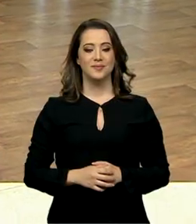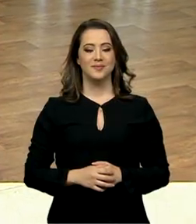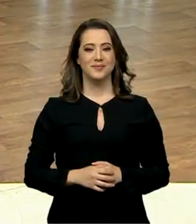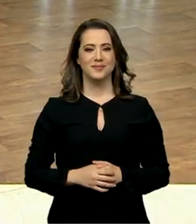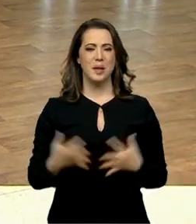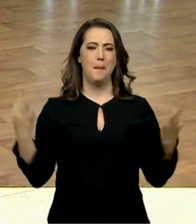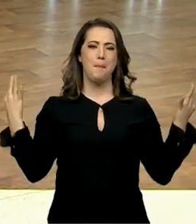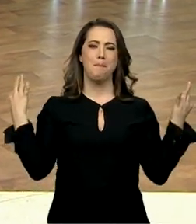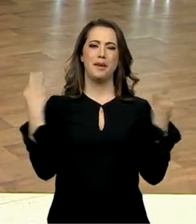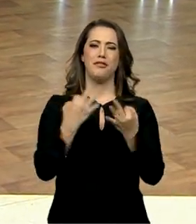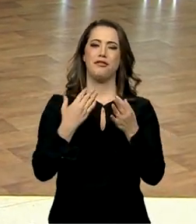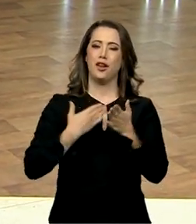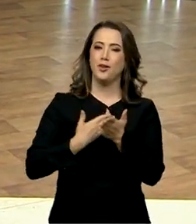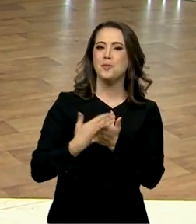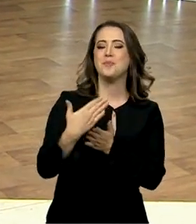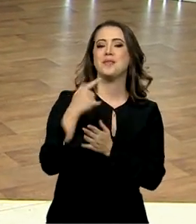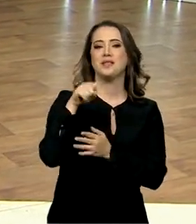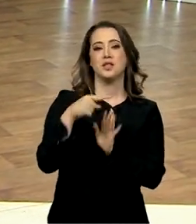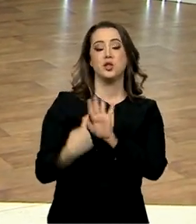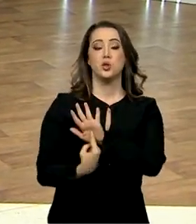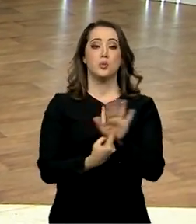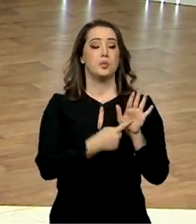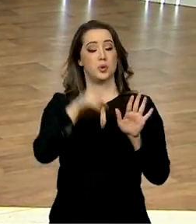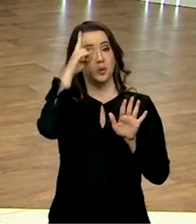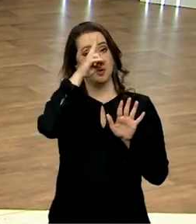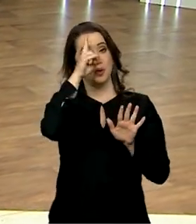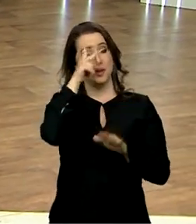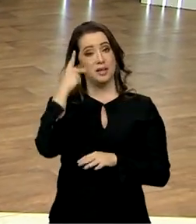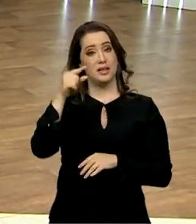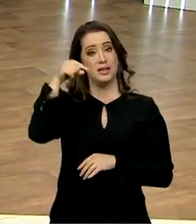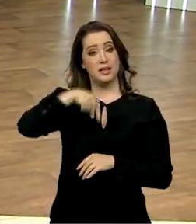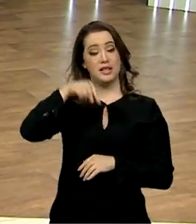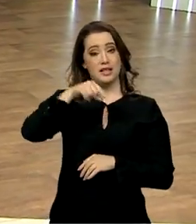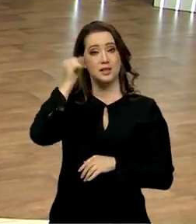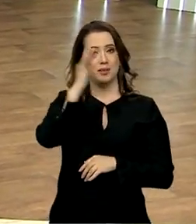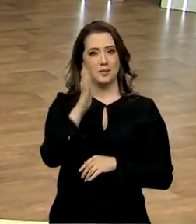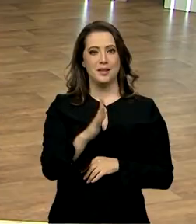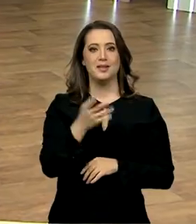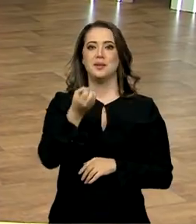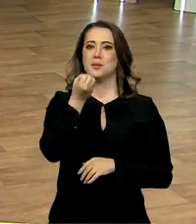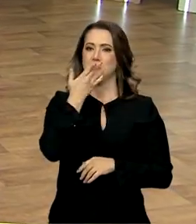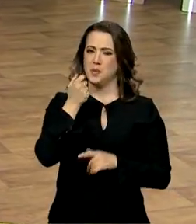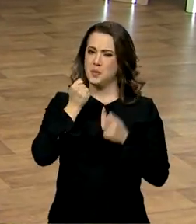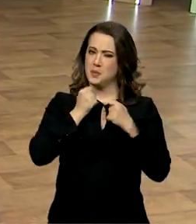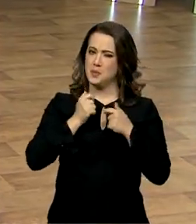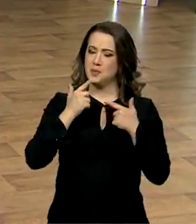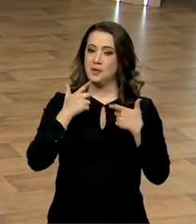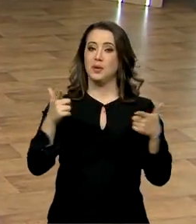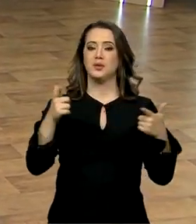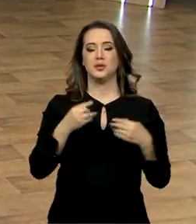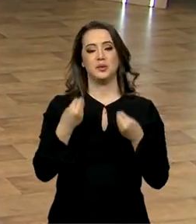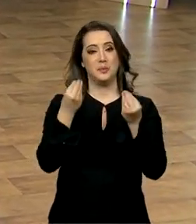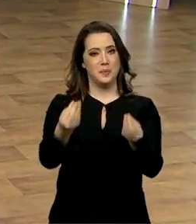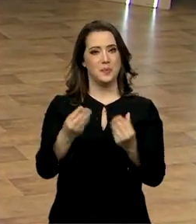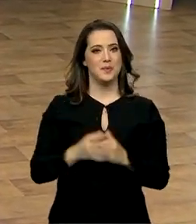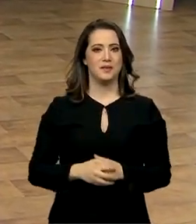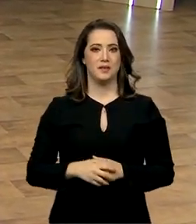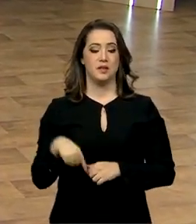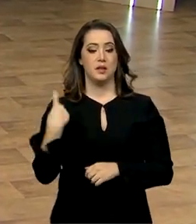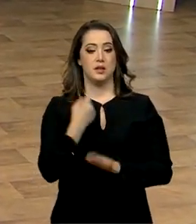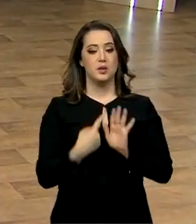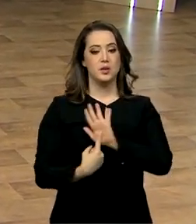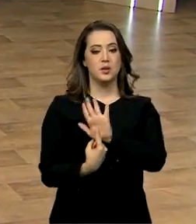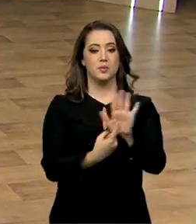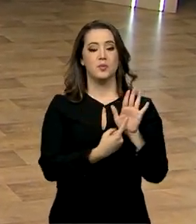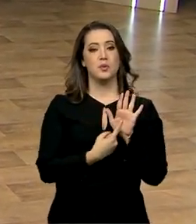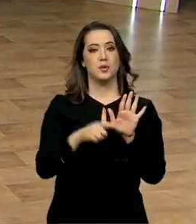Bela estreia, né, Paulo? gente mostrou a história dele ontem aqui no Repórter Brasil, né? Você foi pra quente. É, a nós. A gente mostrou aí, né, as medalhas